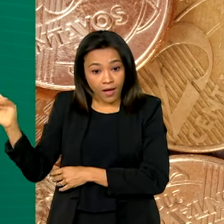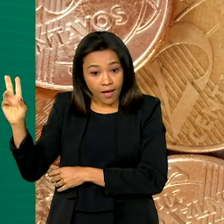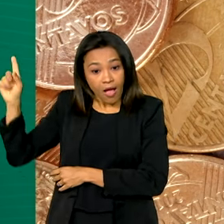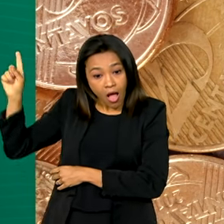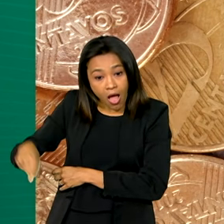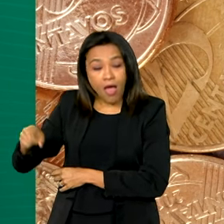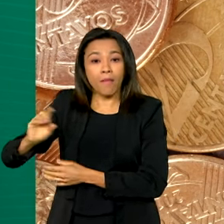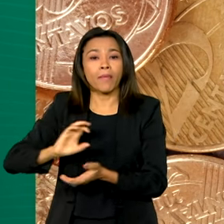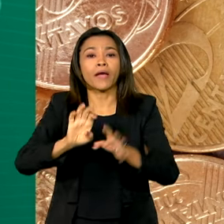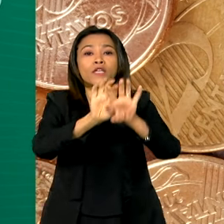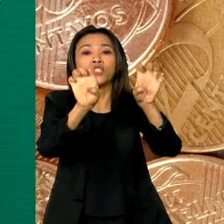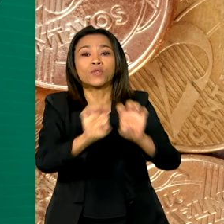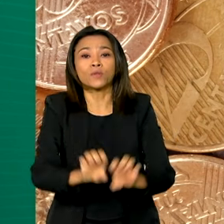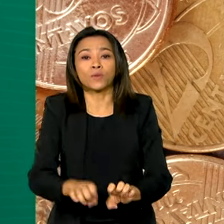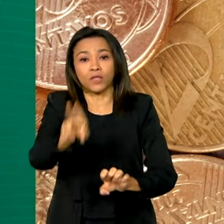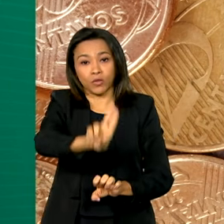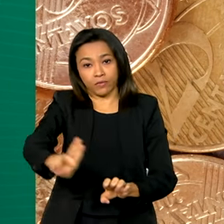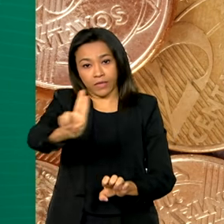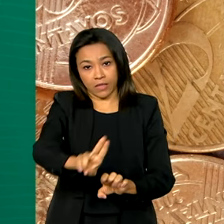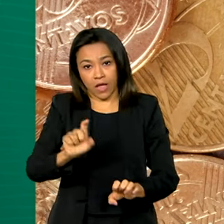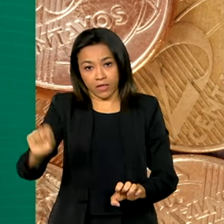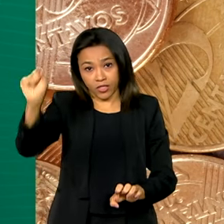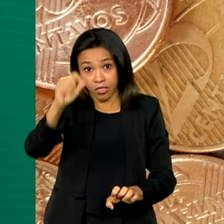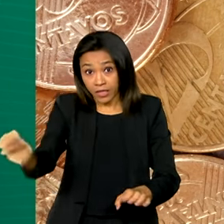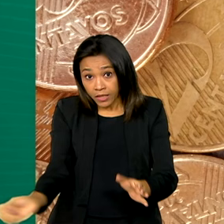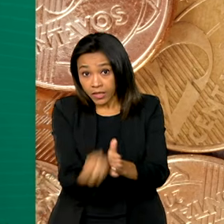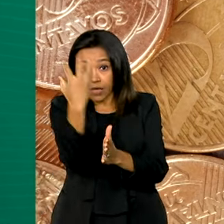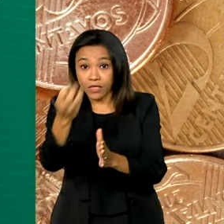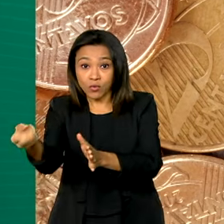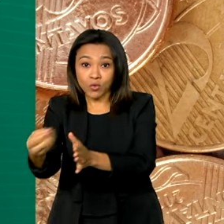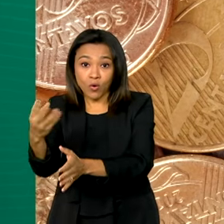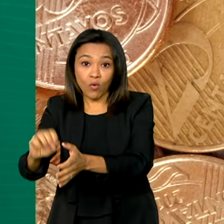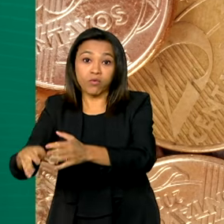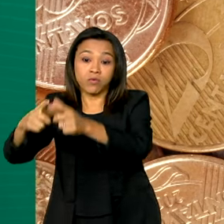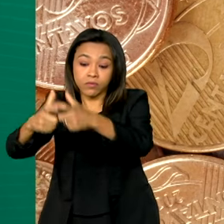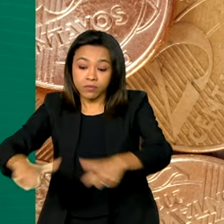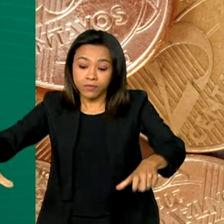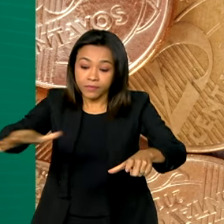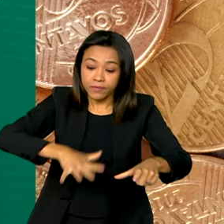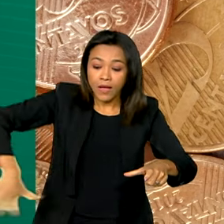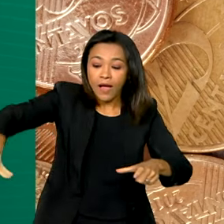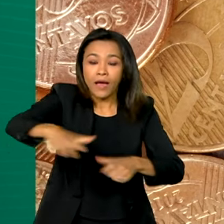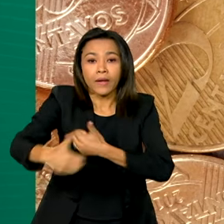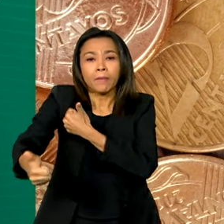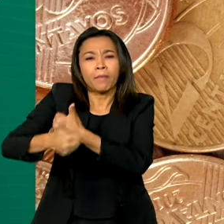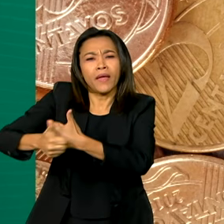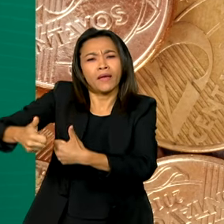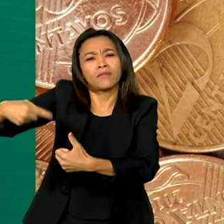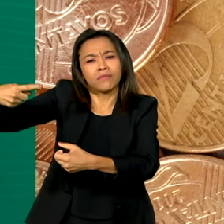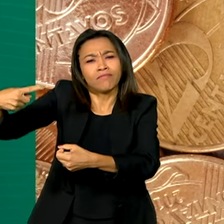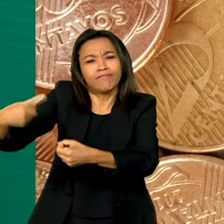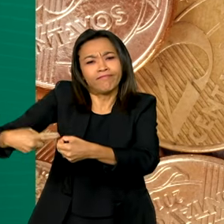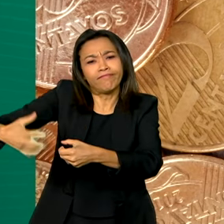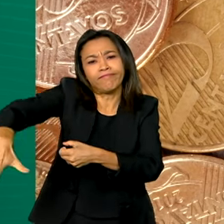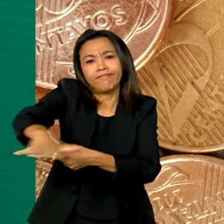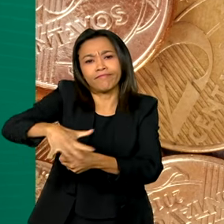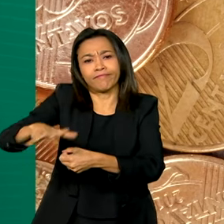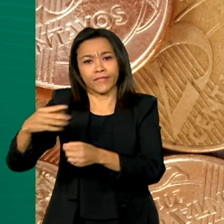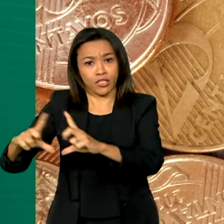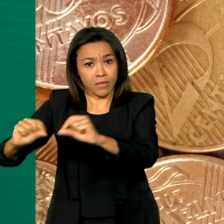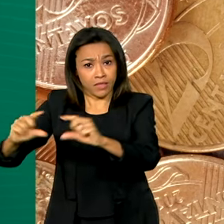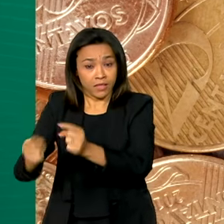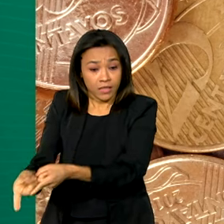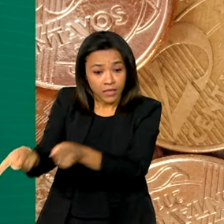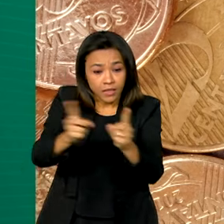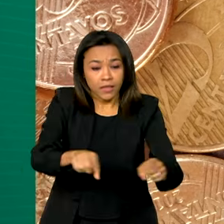universidades federais, incluindo a criação de um novo campus na cidade ocidental, no entorno de Brasília, e um alojamento para estudantes